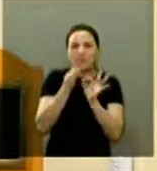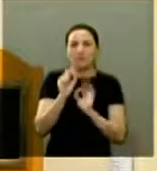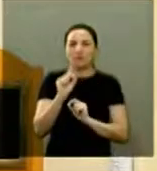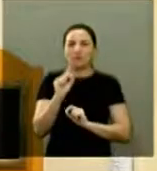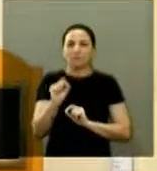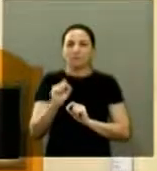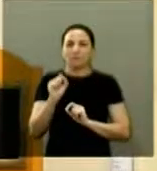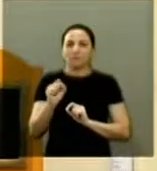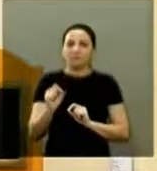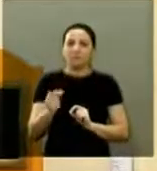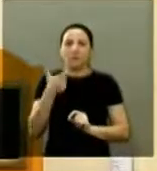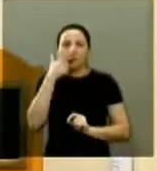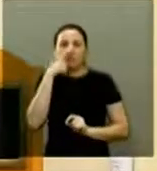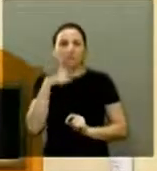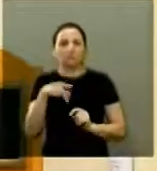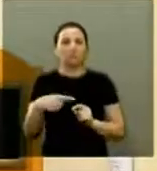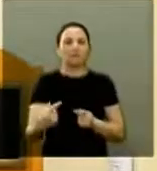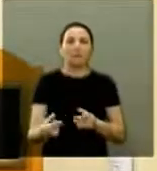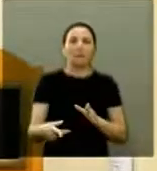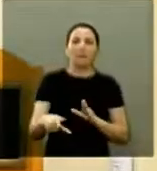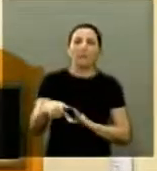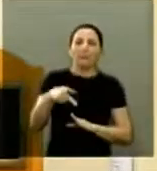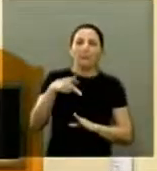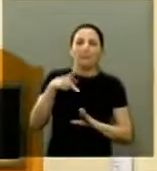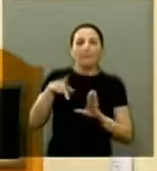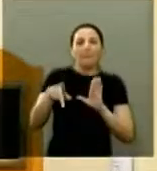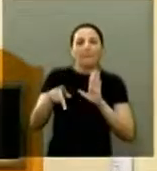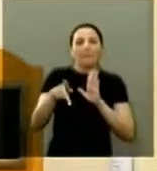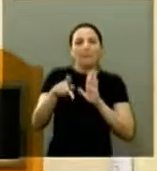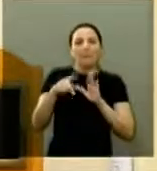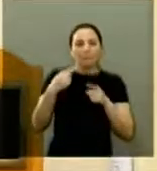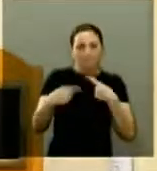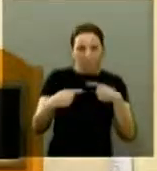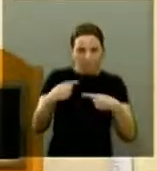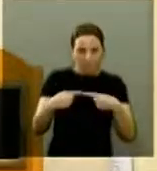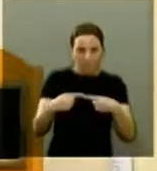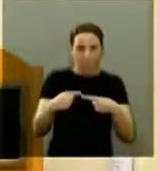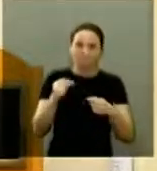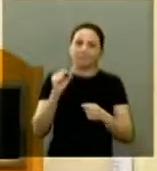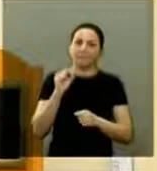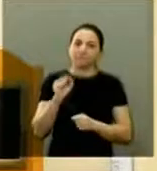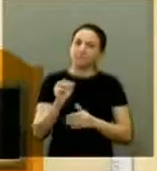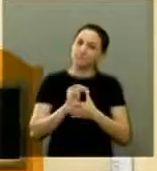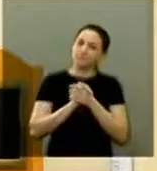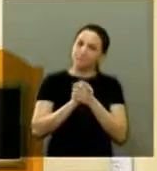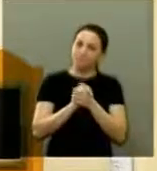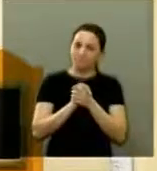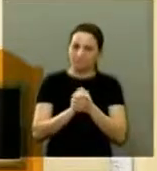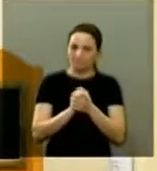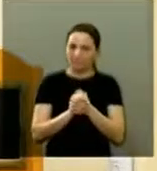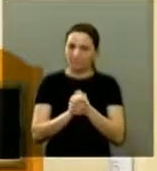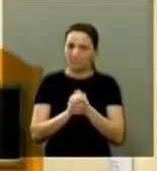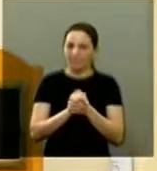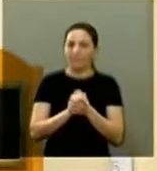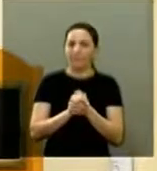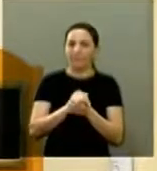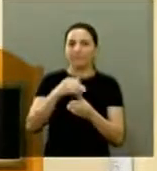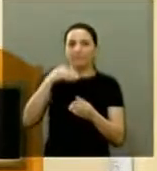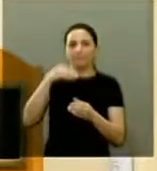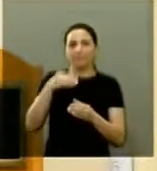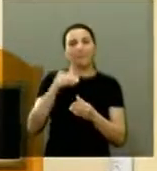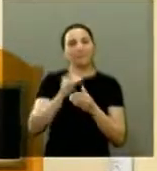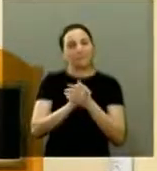e é uma vitória política. E eu aproveito para parabenizar a candidata eleita, Márcia Lia,